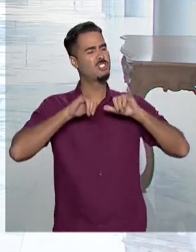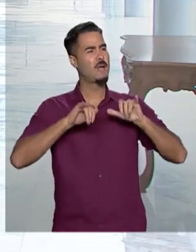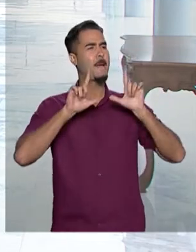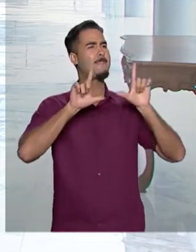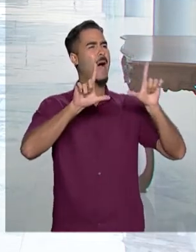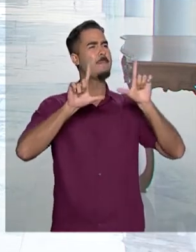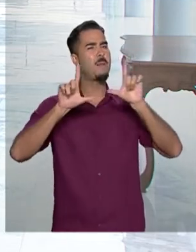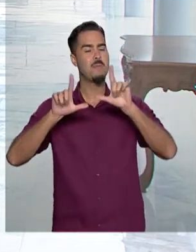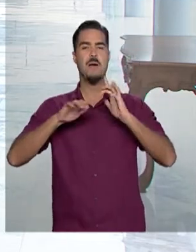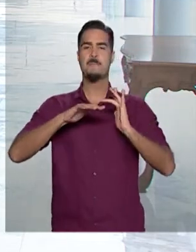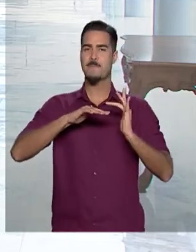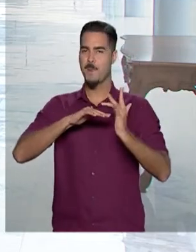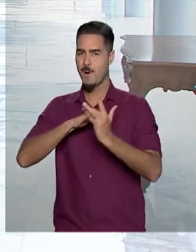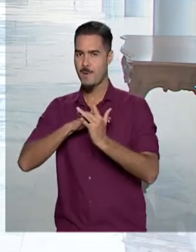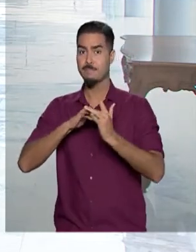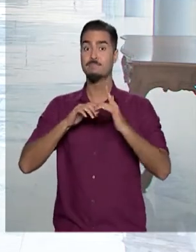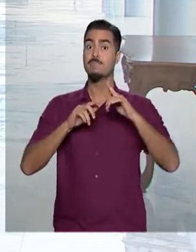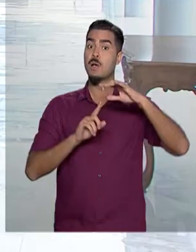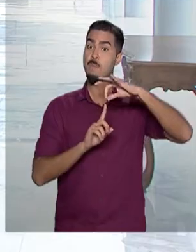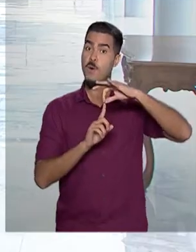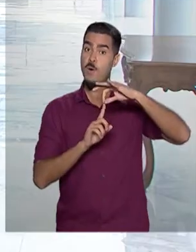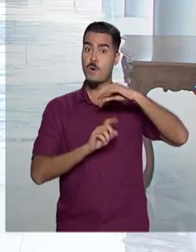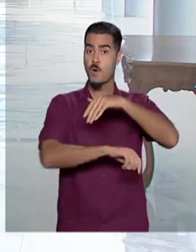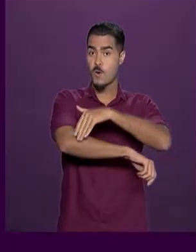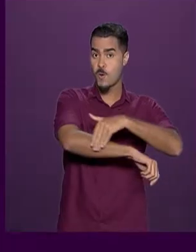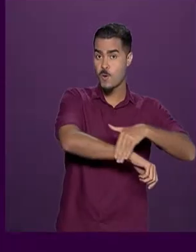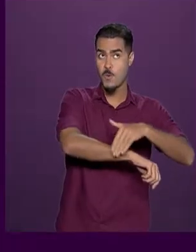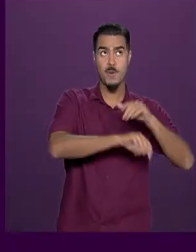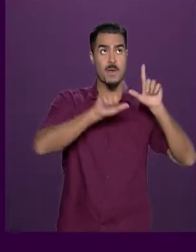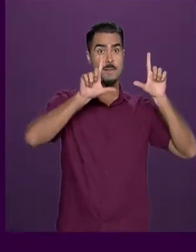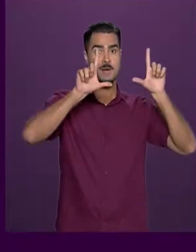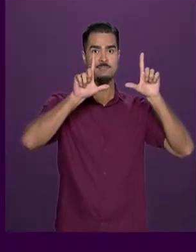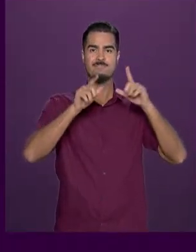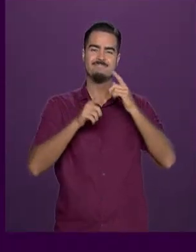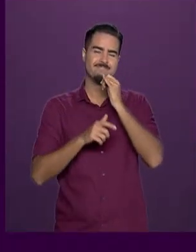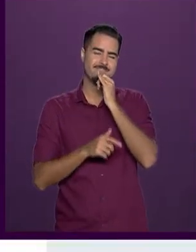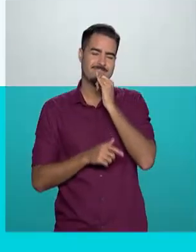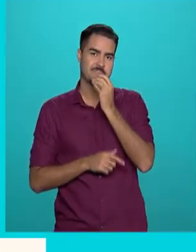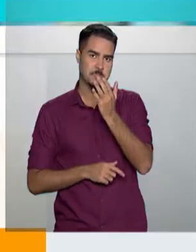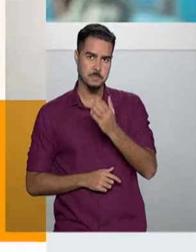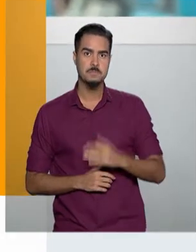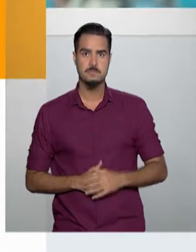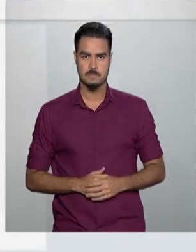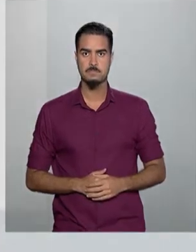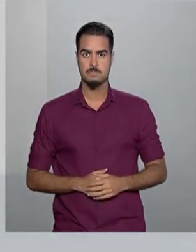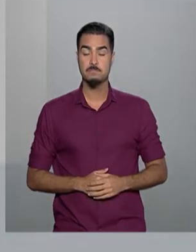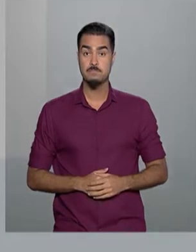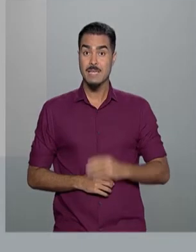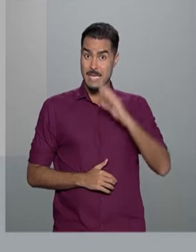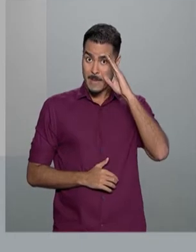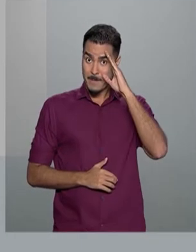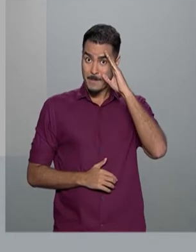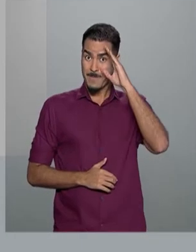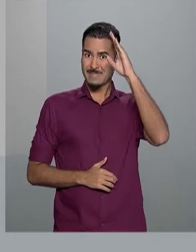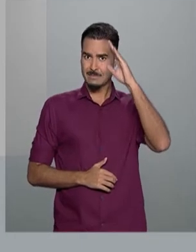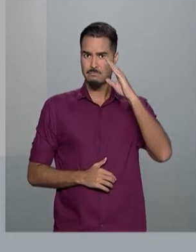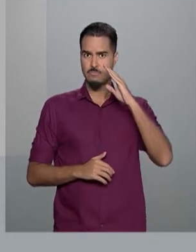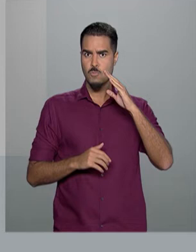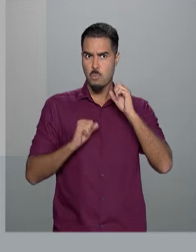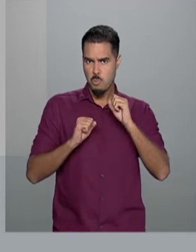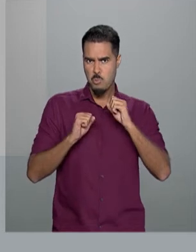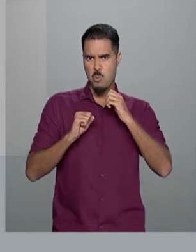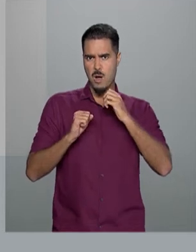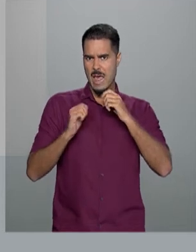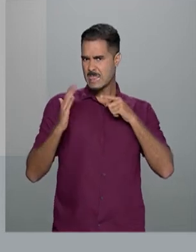exibidas nas redes sociais e também nas ruas, em pontos de ônibus, por exemplo. Um dos principais canais para